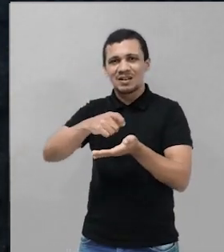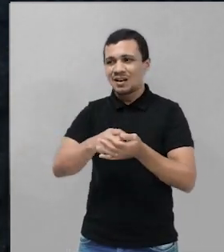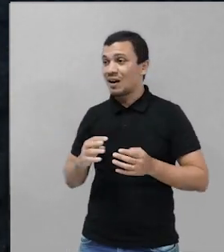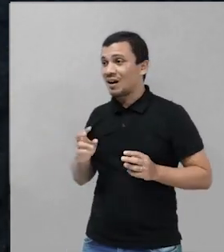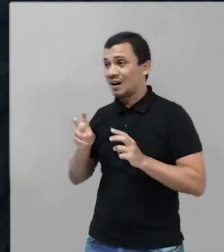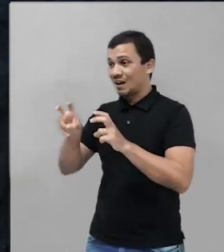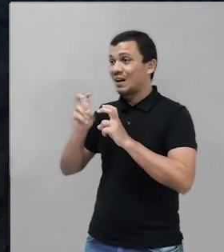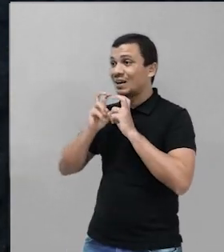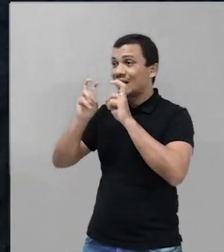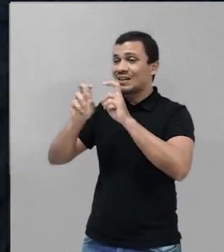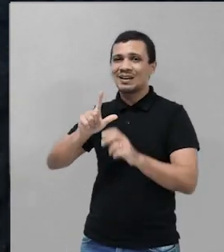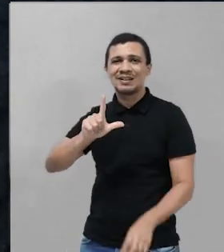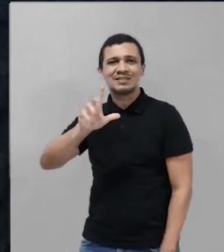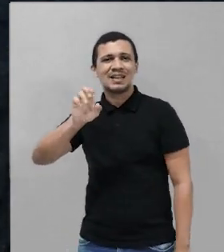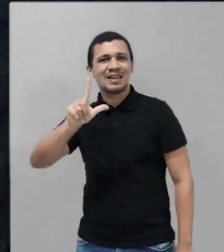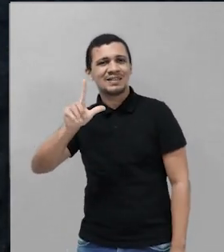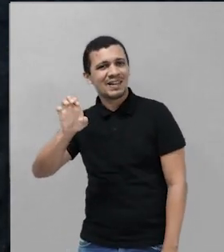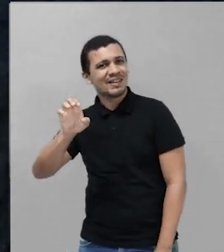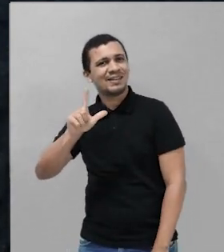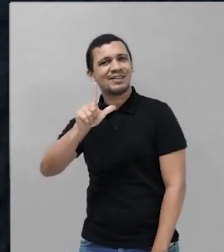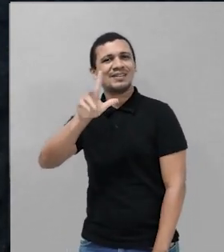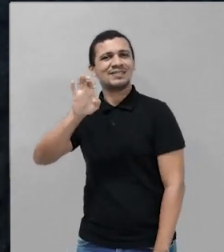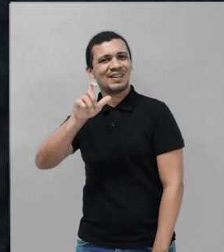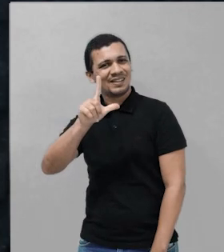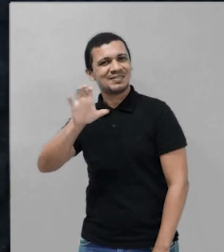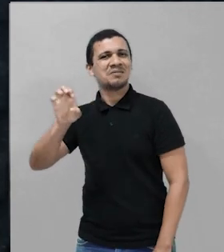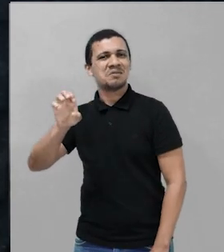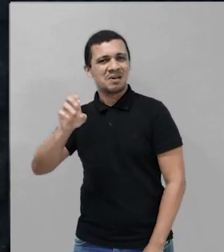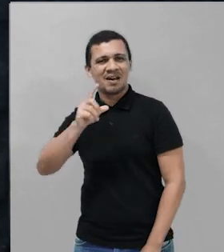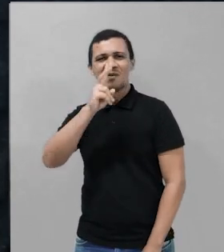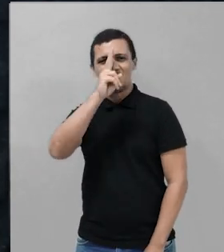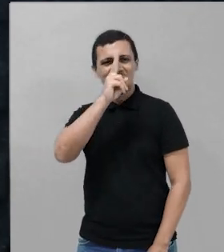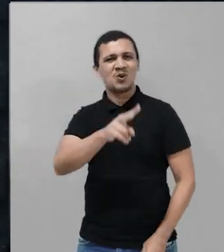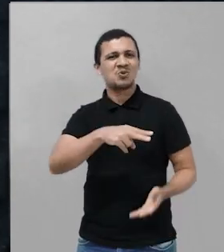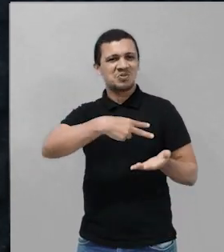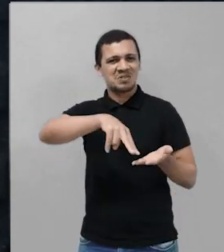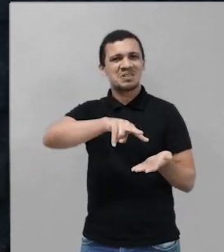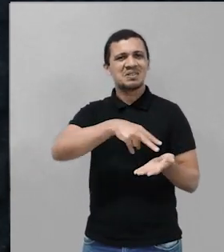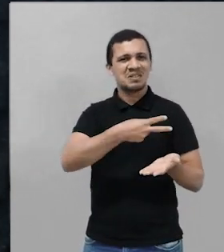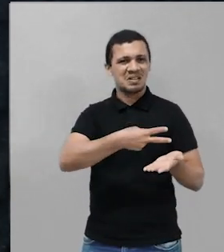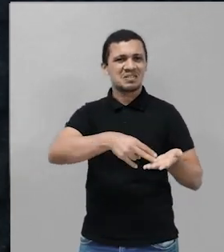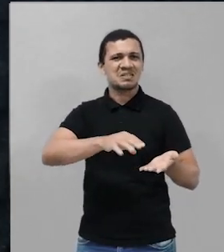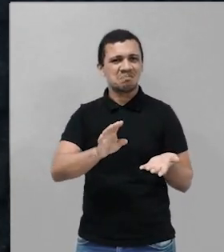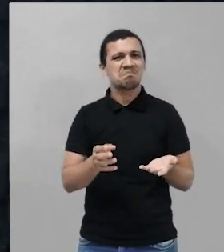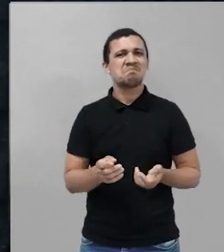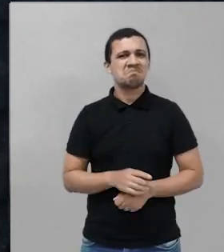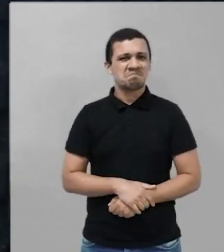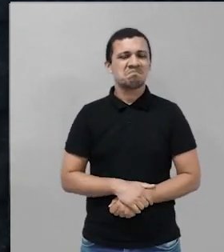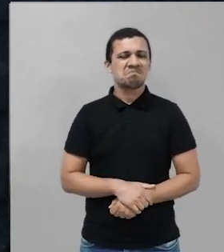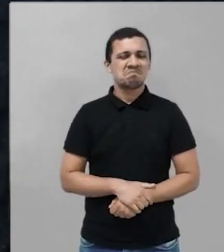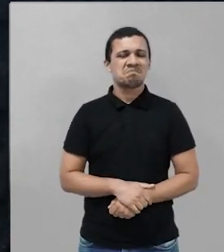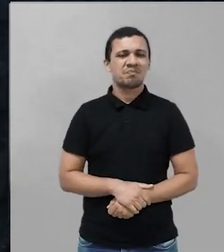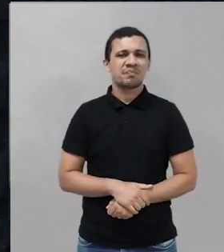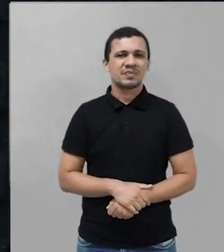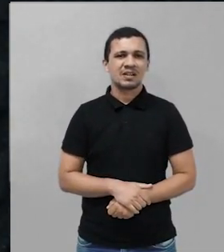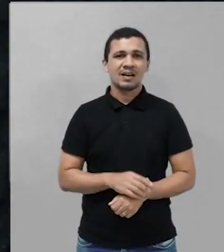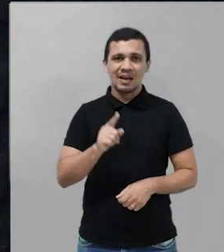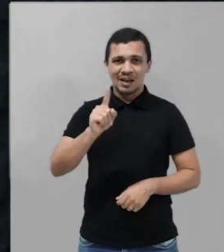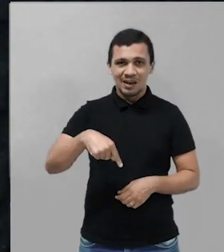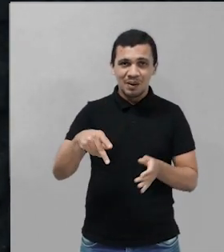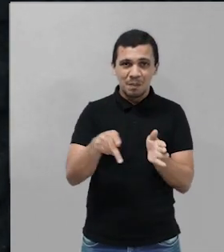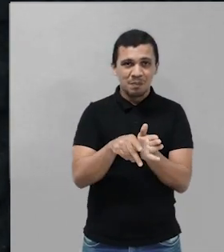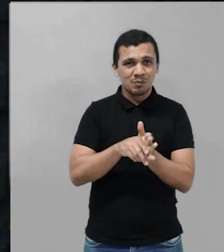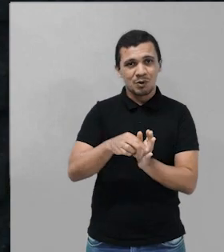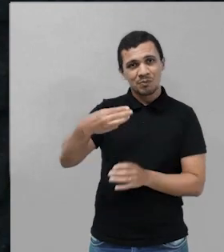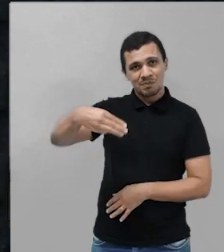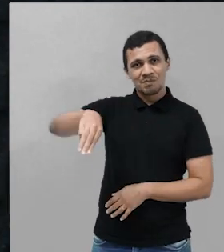É uma dança muito forte, é uma dança sensualizada, mas é uma dança intensa. E o Cacuriá é maranhense.